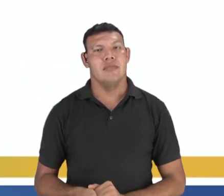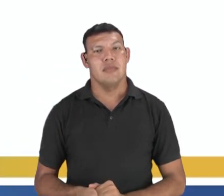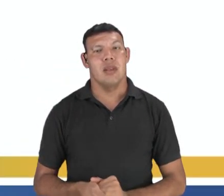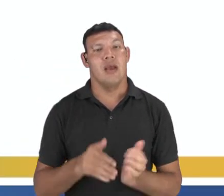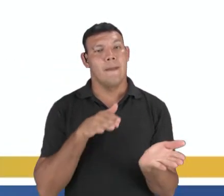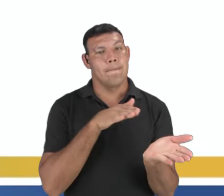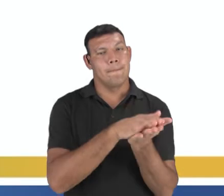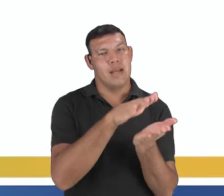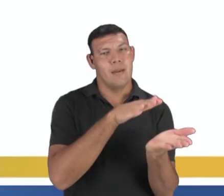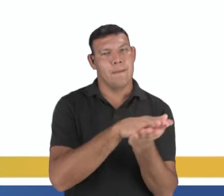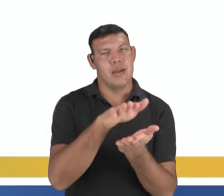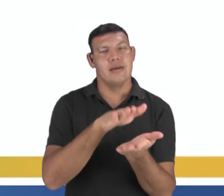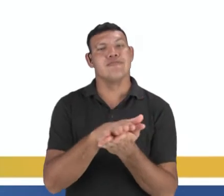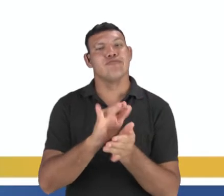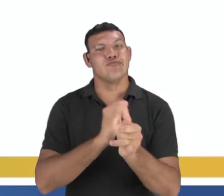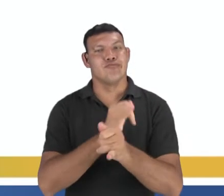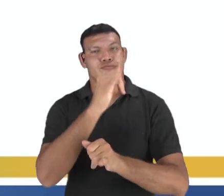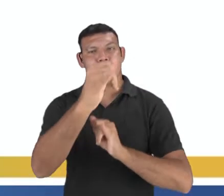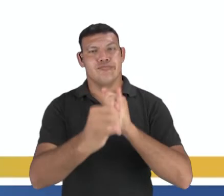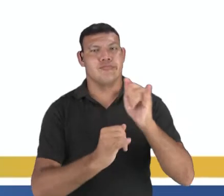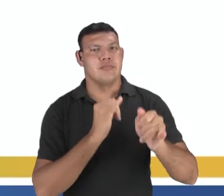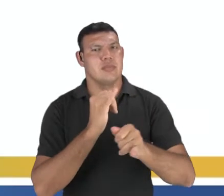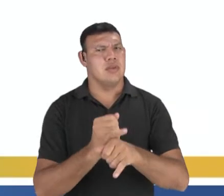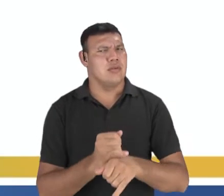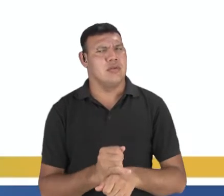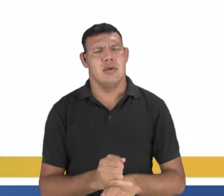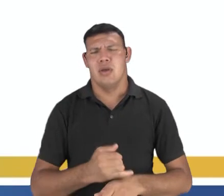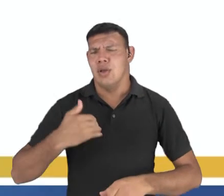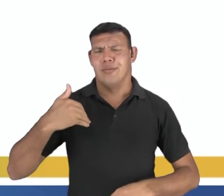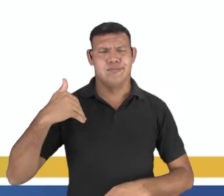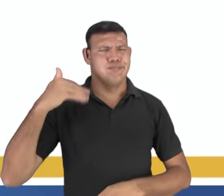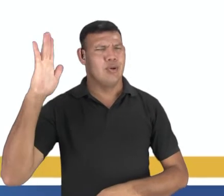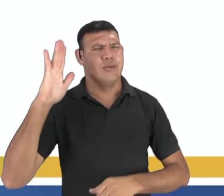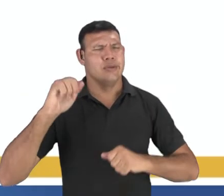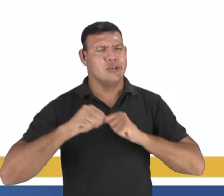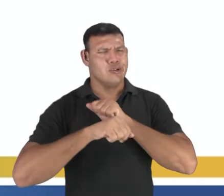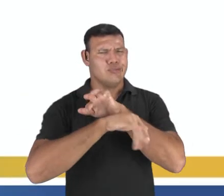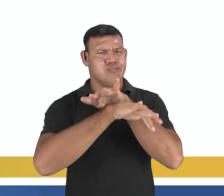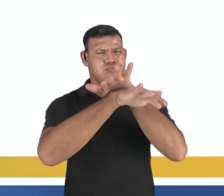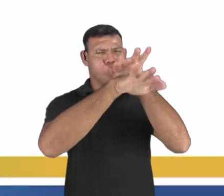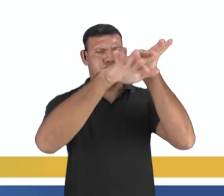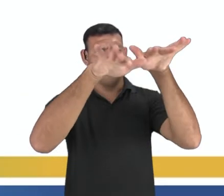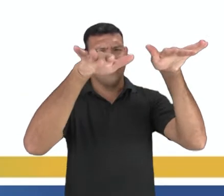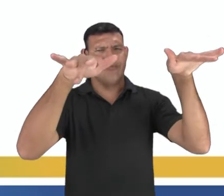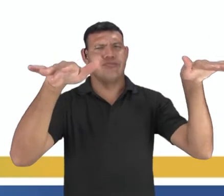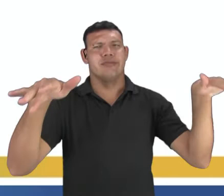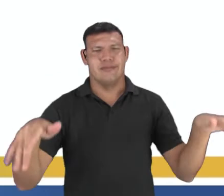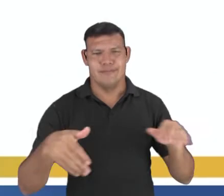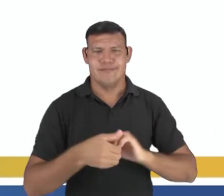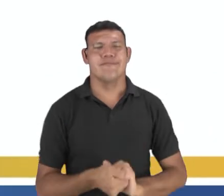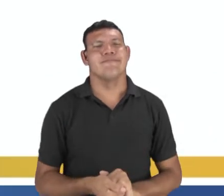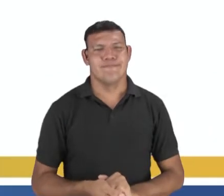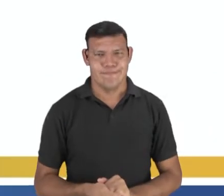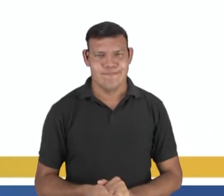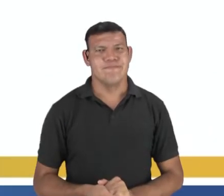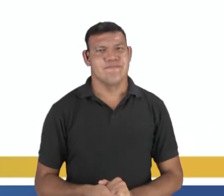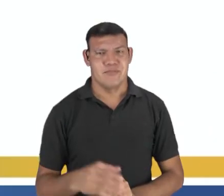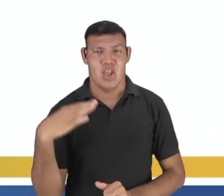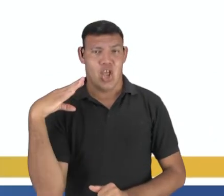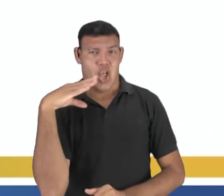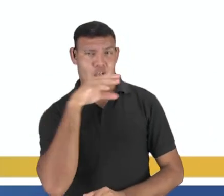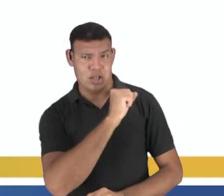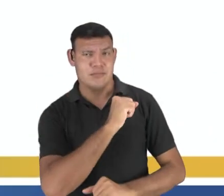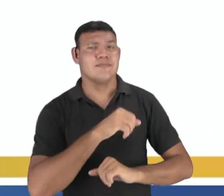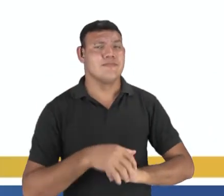Em extensão ao que a imprensa provocou a internet eleva a disseminação das publicações